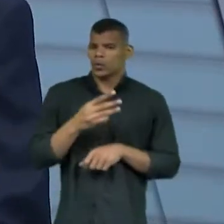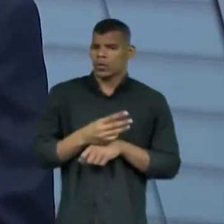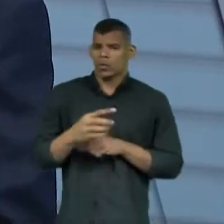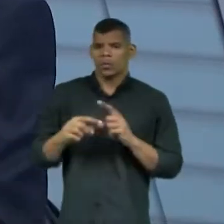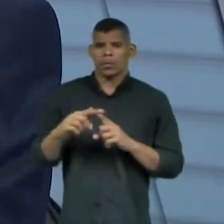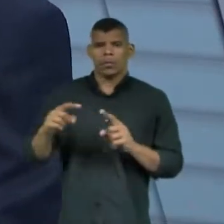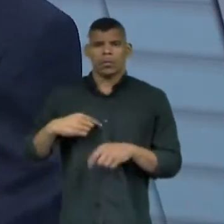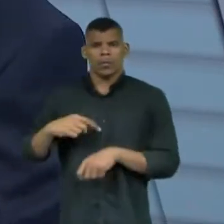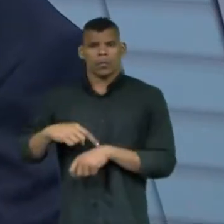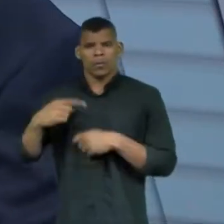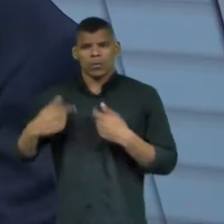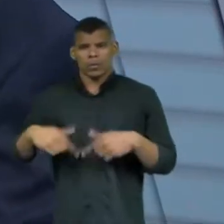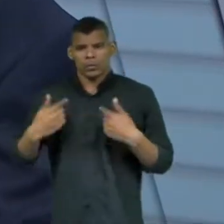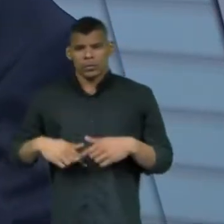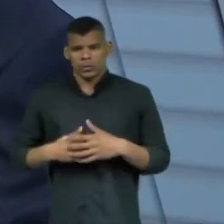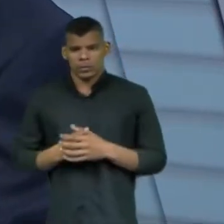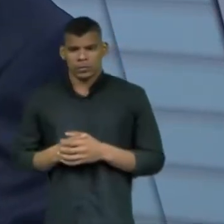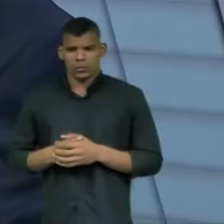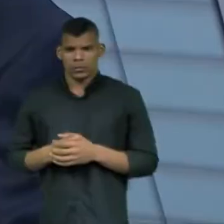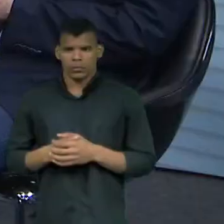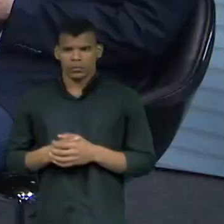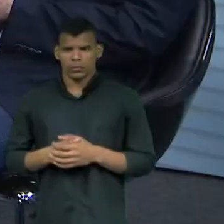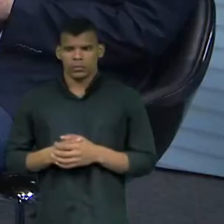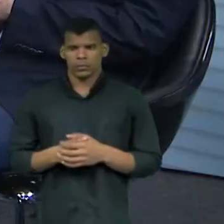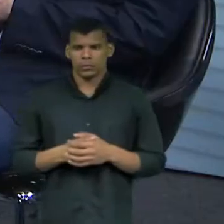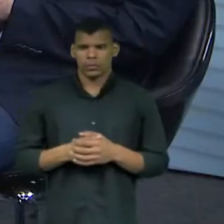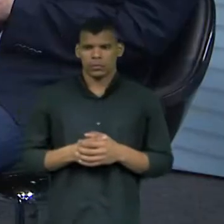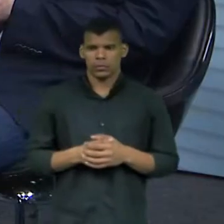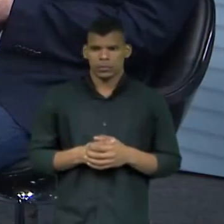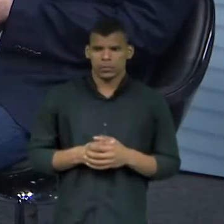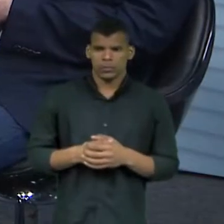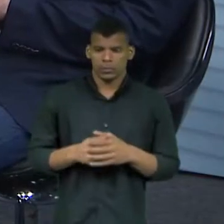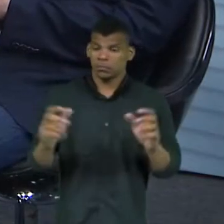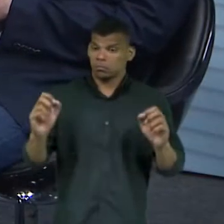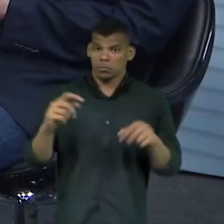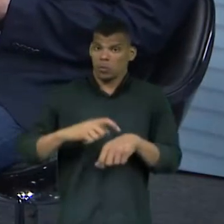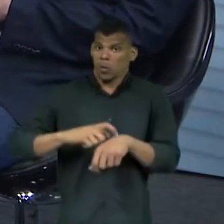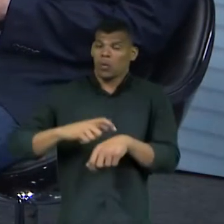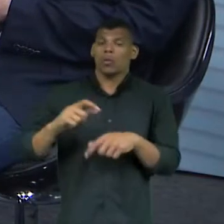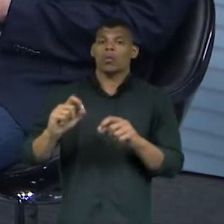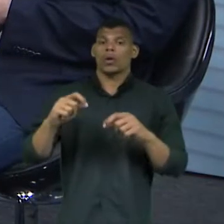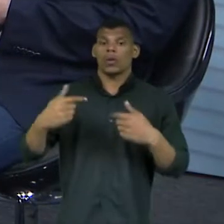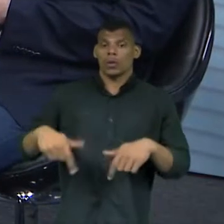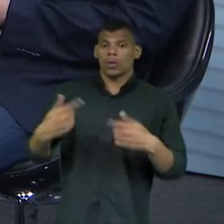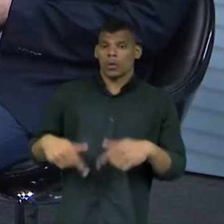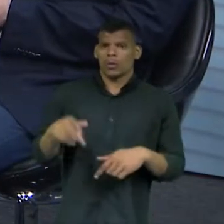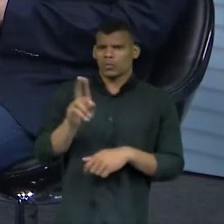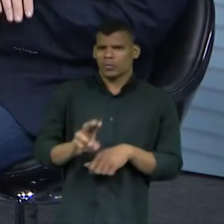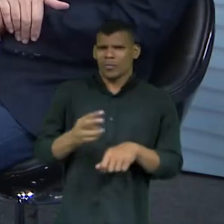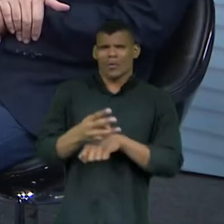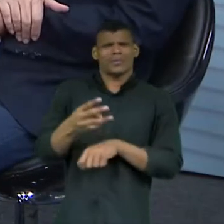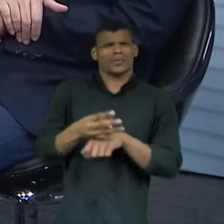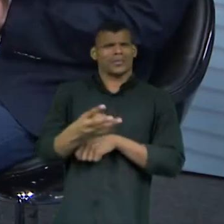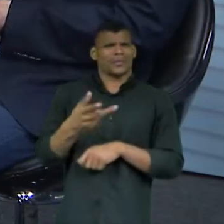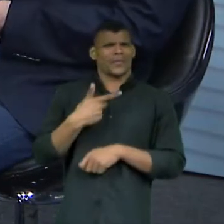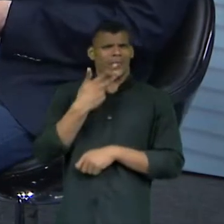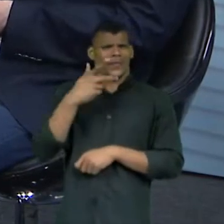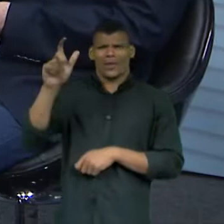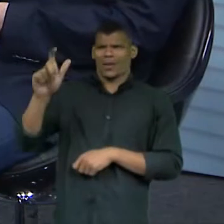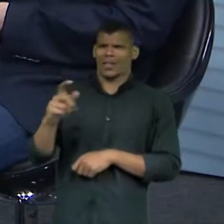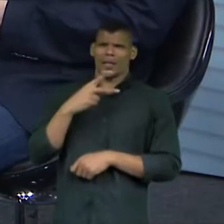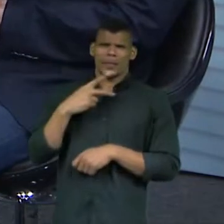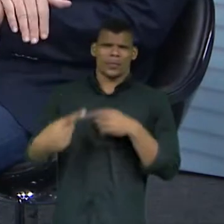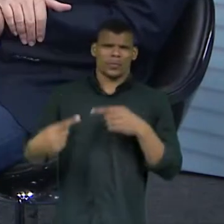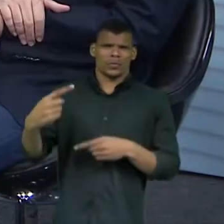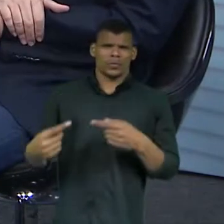do trabalho, você pode fazer isso, não. Isso. Porque você não está na hora do trabalho, está na hora de você trabalhar. Não é para ficar usando o WhatsApp, foi campanha para o seu candidato, não. Isso, para fazer